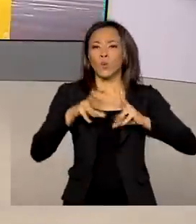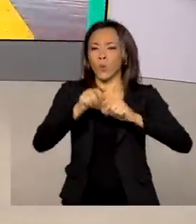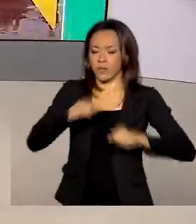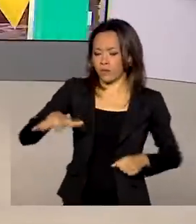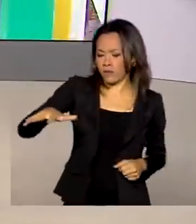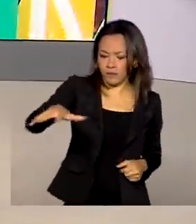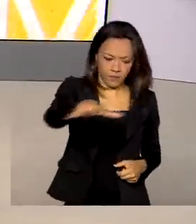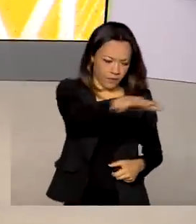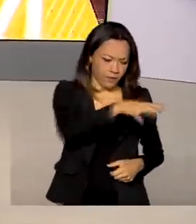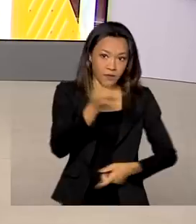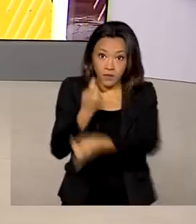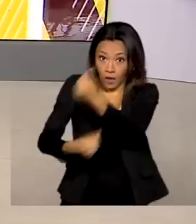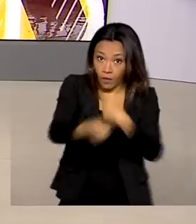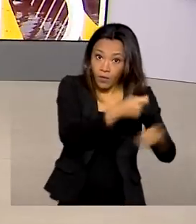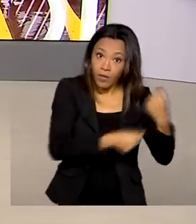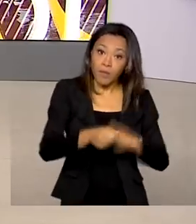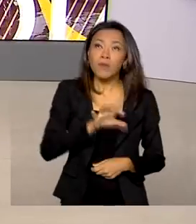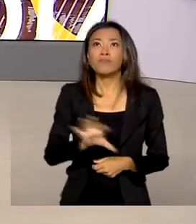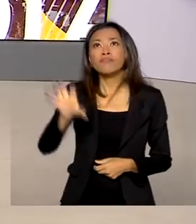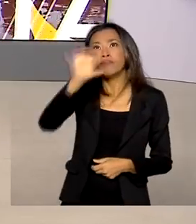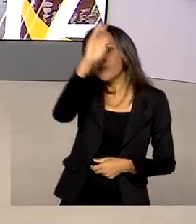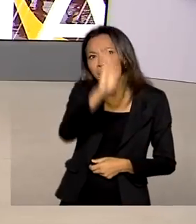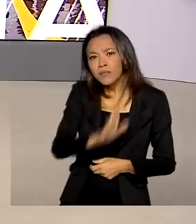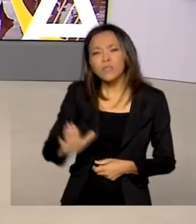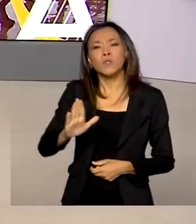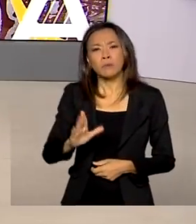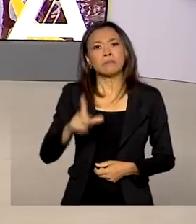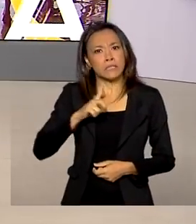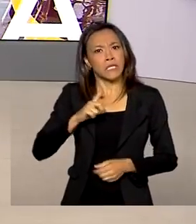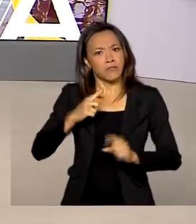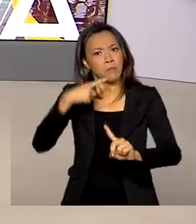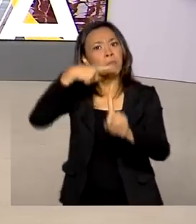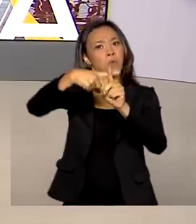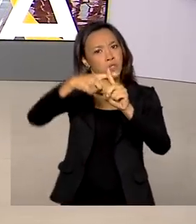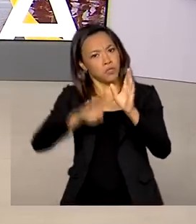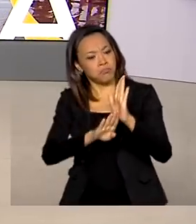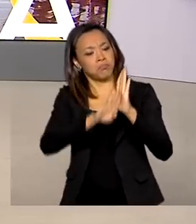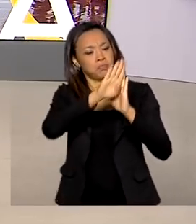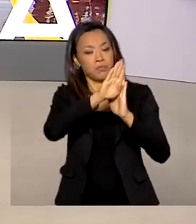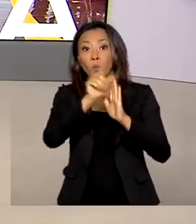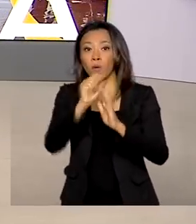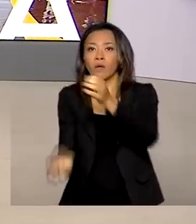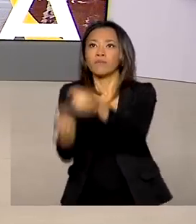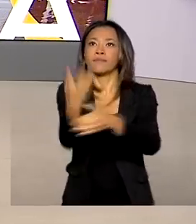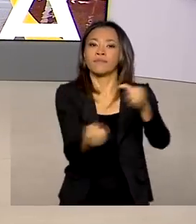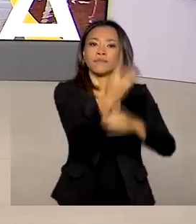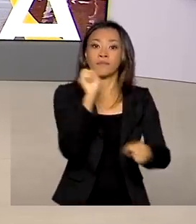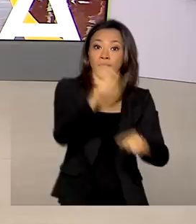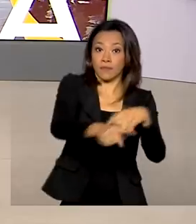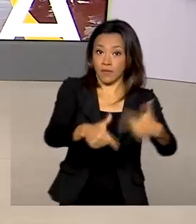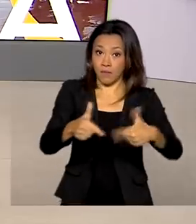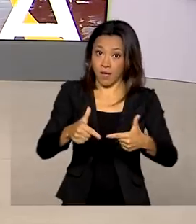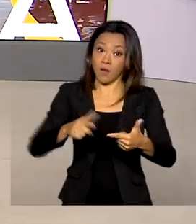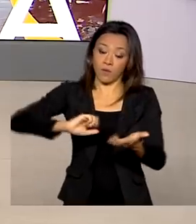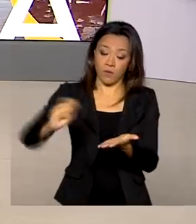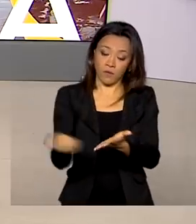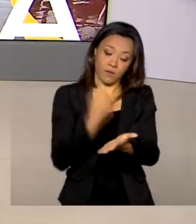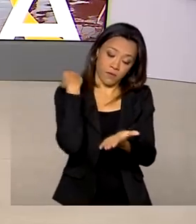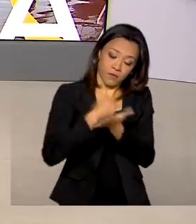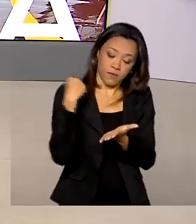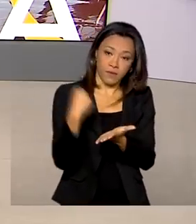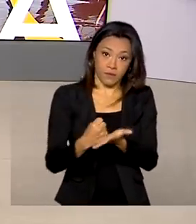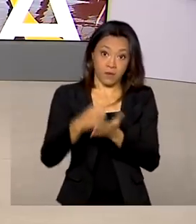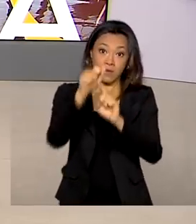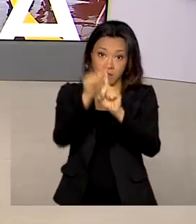economia e todas as regiões do país registraram saldo positivo na geração de empregos com carteira assinada em março deste